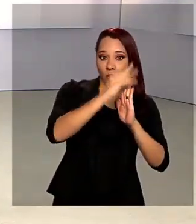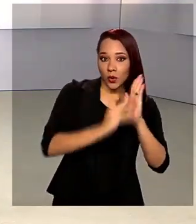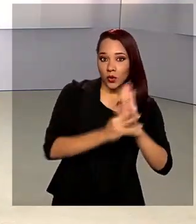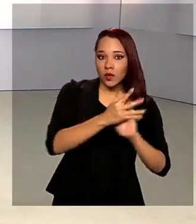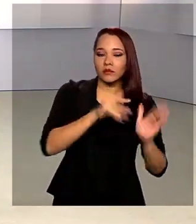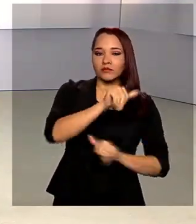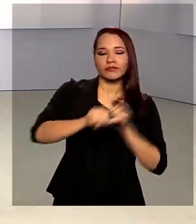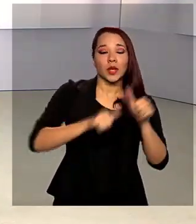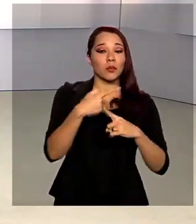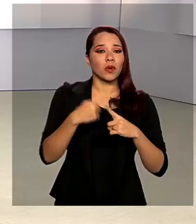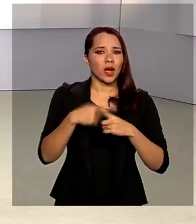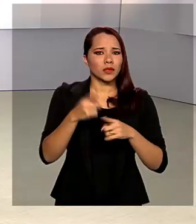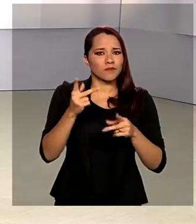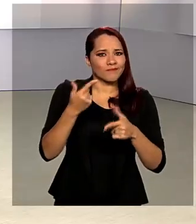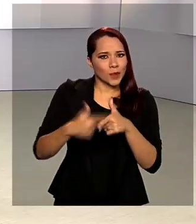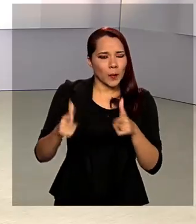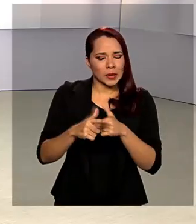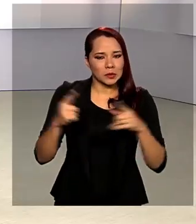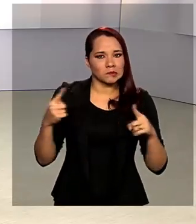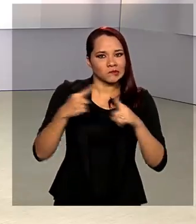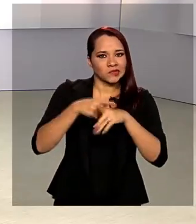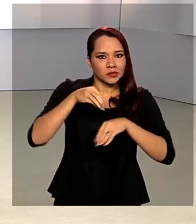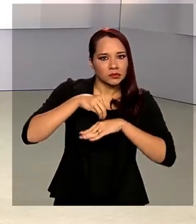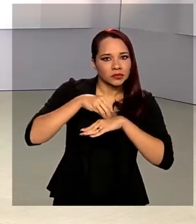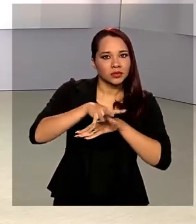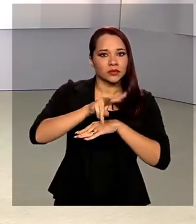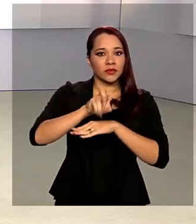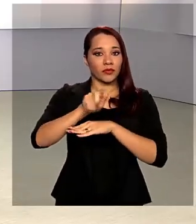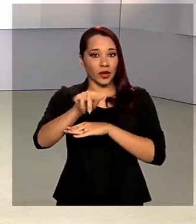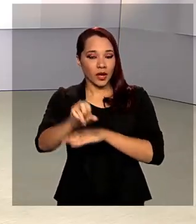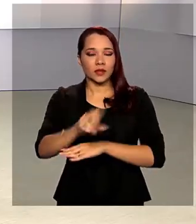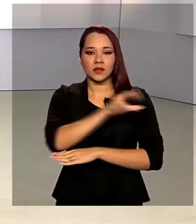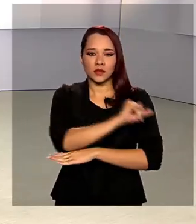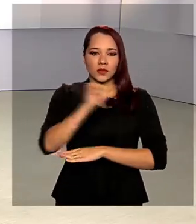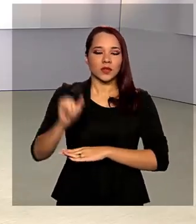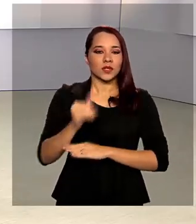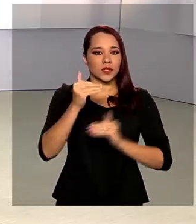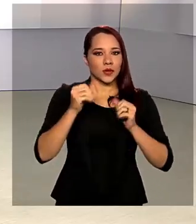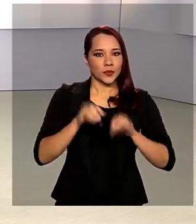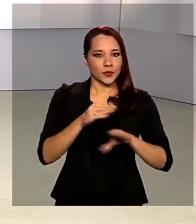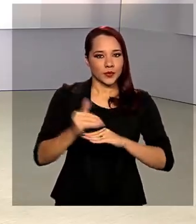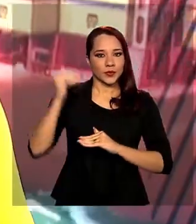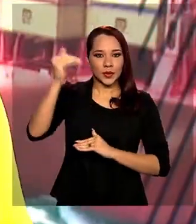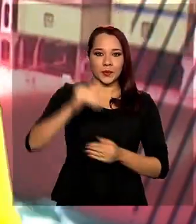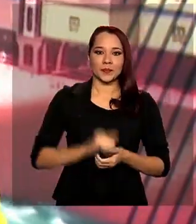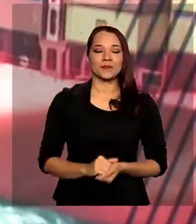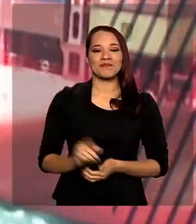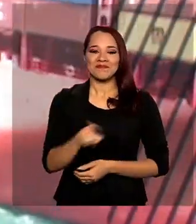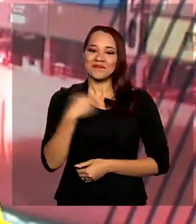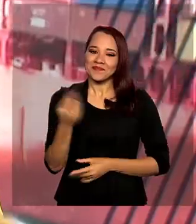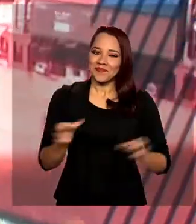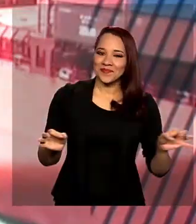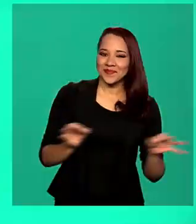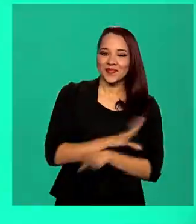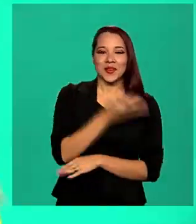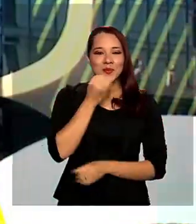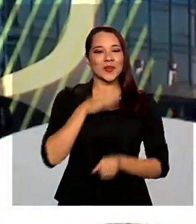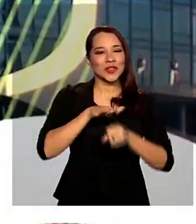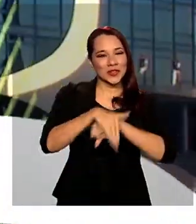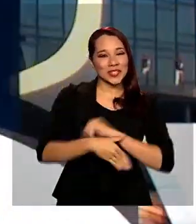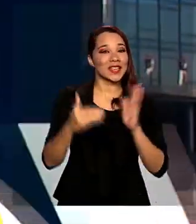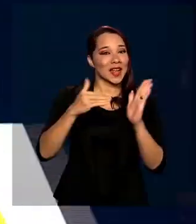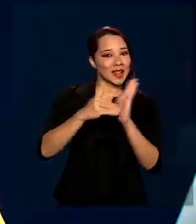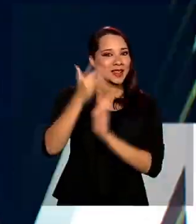foi alterado devido a inconsistências na distribuição das vagas nas instituições de ensino superior. A gente termina por aqui.